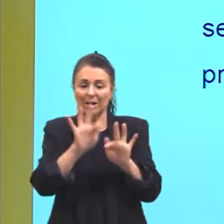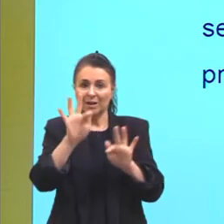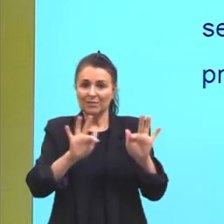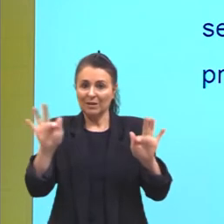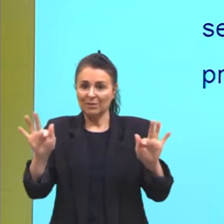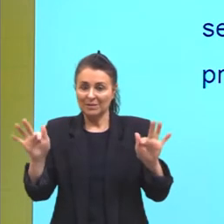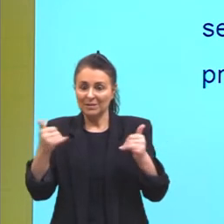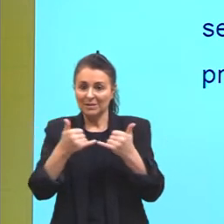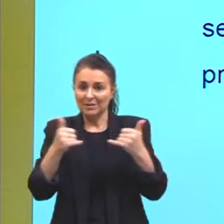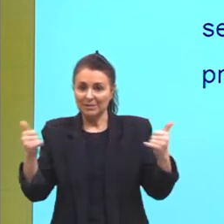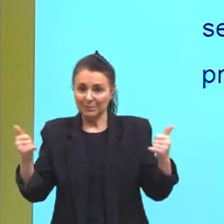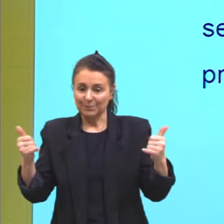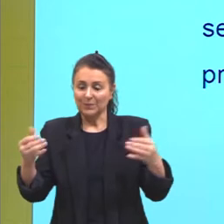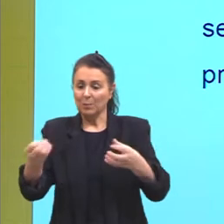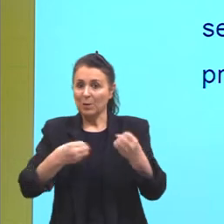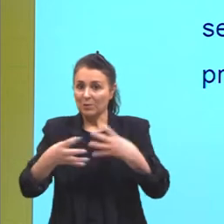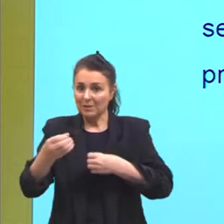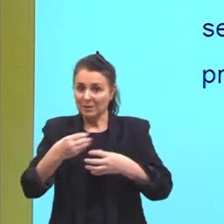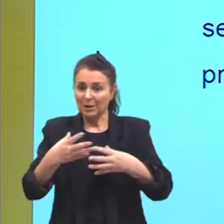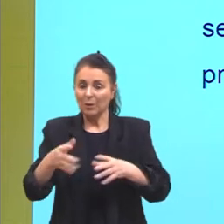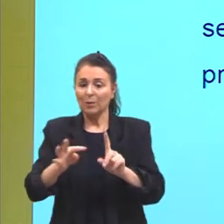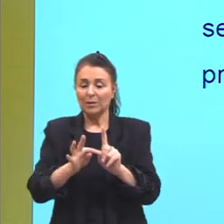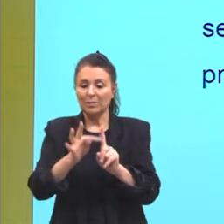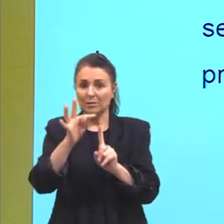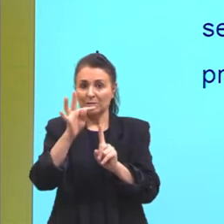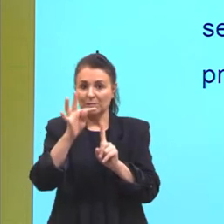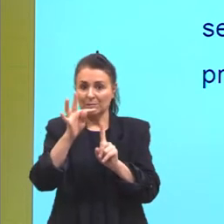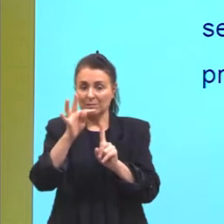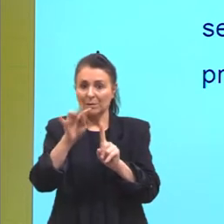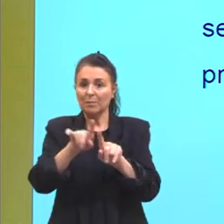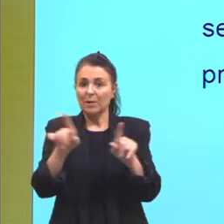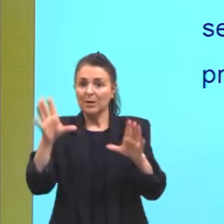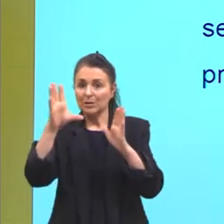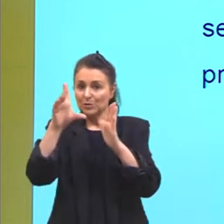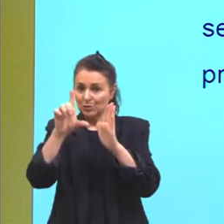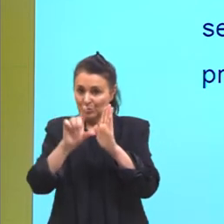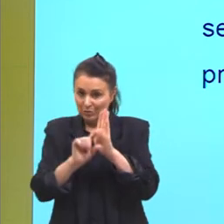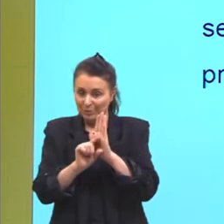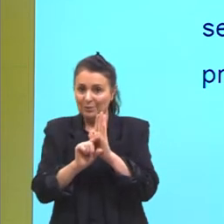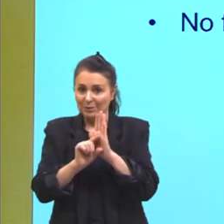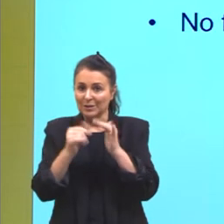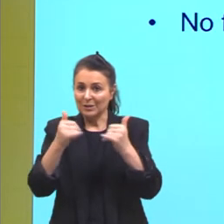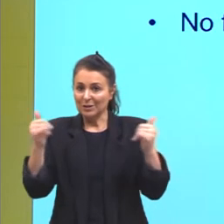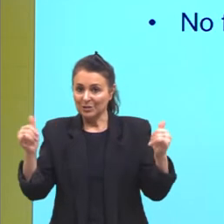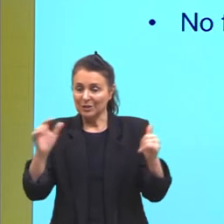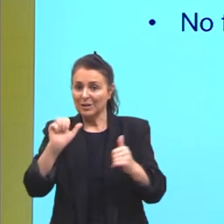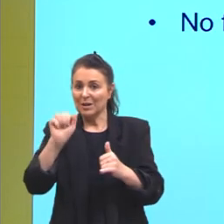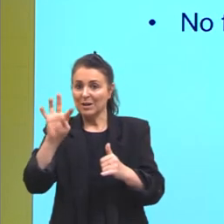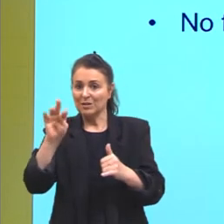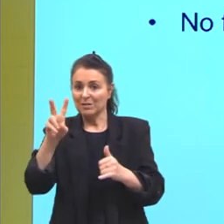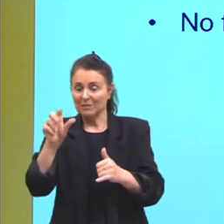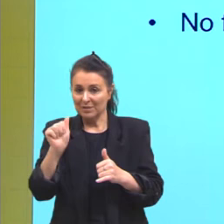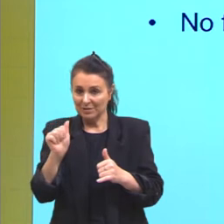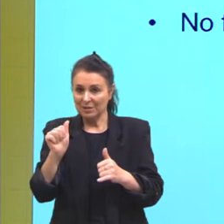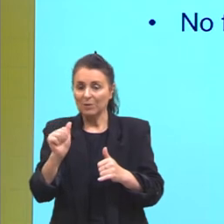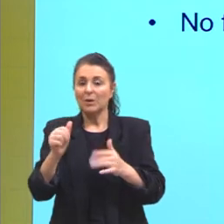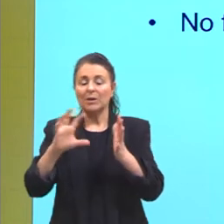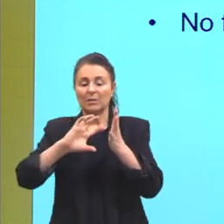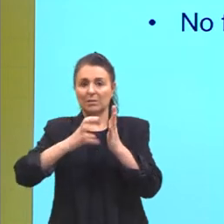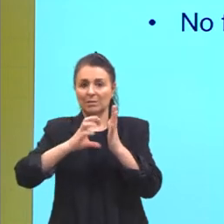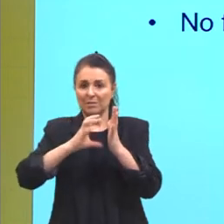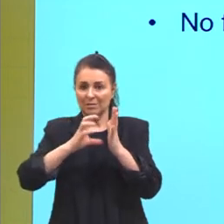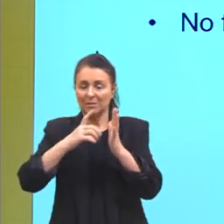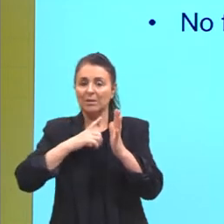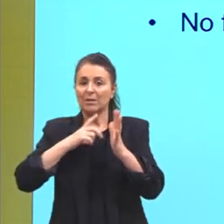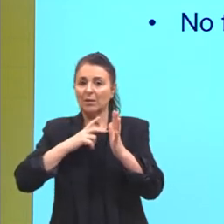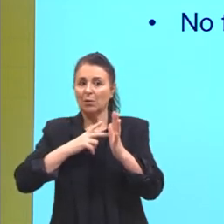como a concentração e a temperatura. Mas eles diminuem a energia de ativação. Os catalisadores são substâncias peculiares, eles têm umas